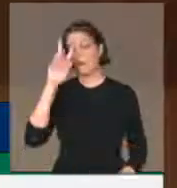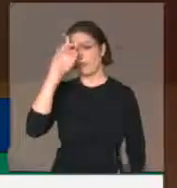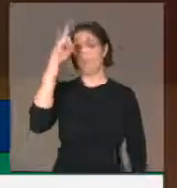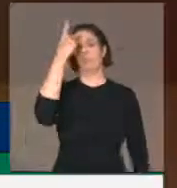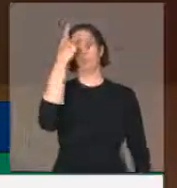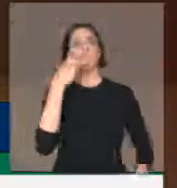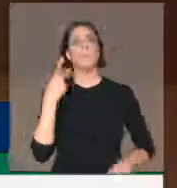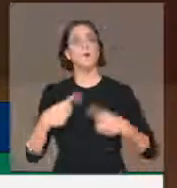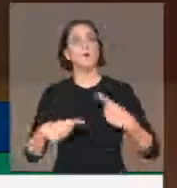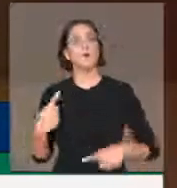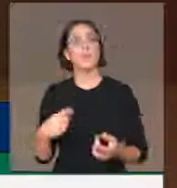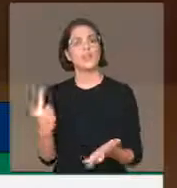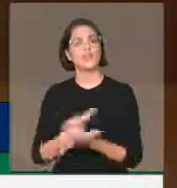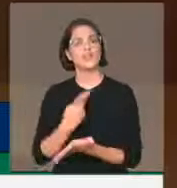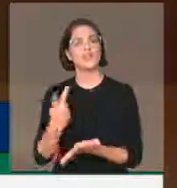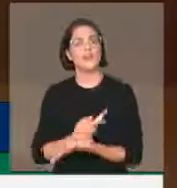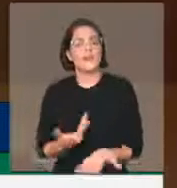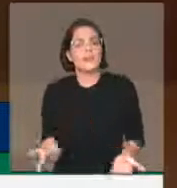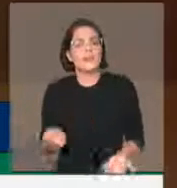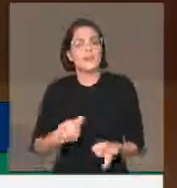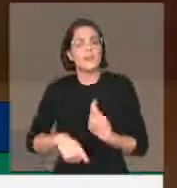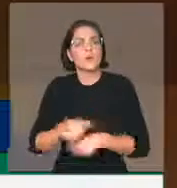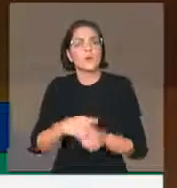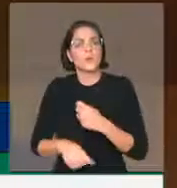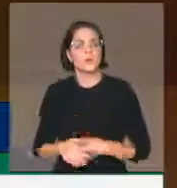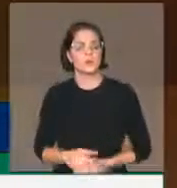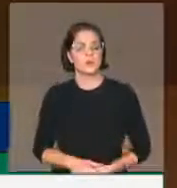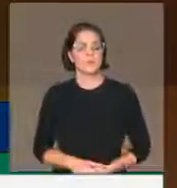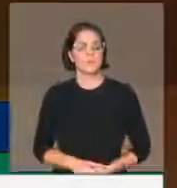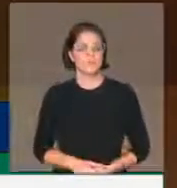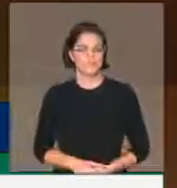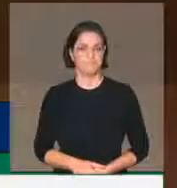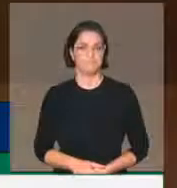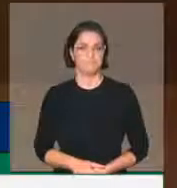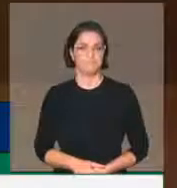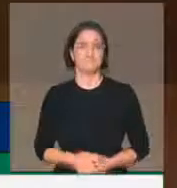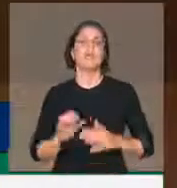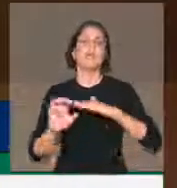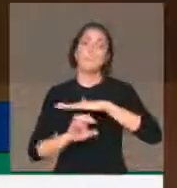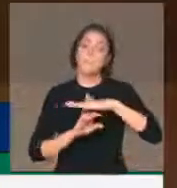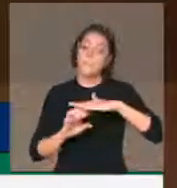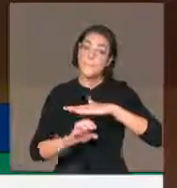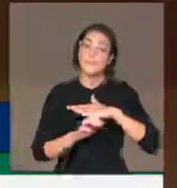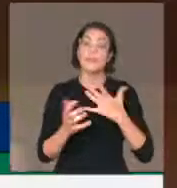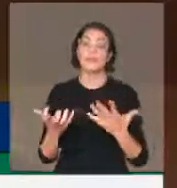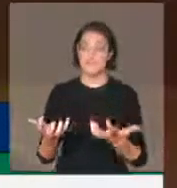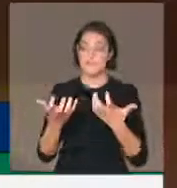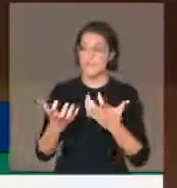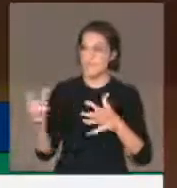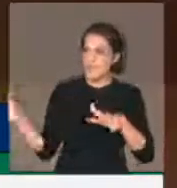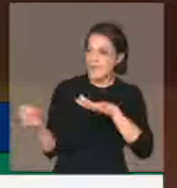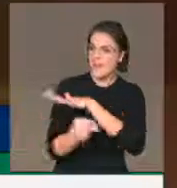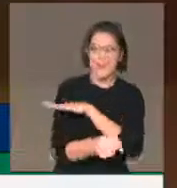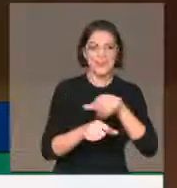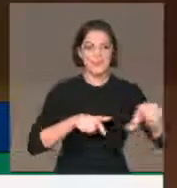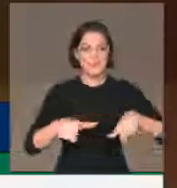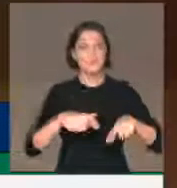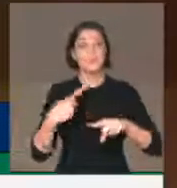sendo implementada no Brasil. As empresas contratam trabalhadores quando a demanda cresce,